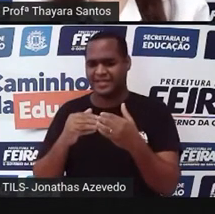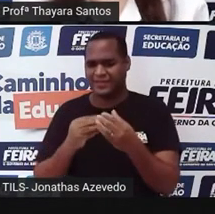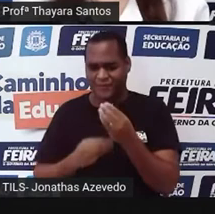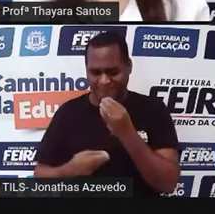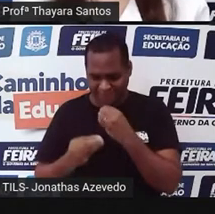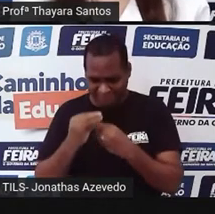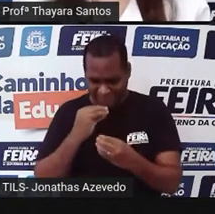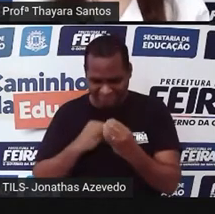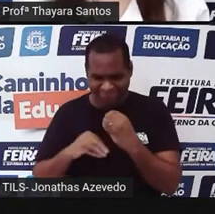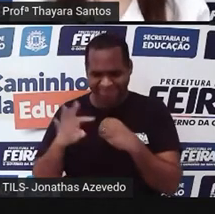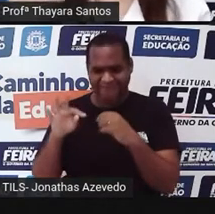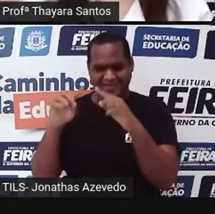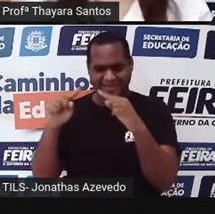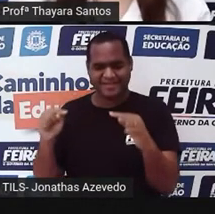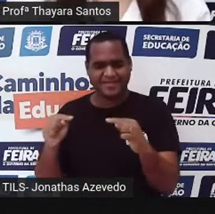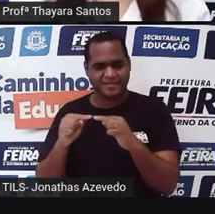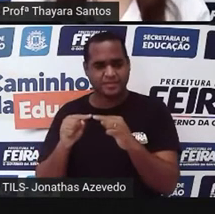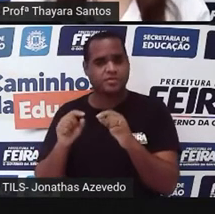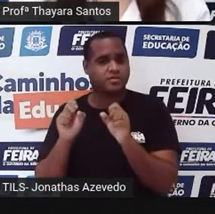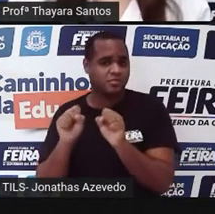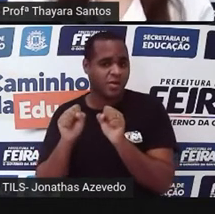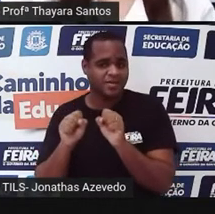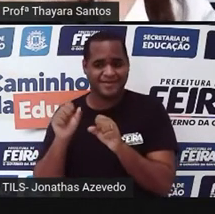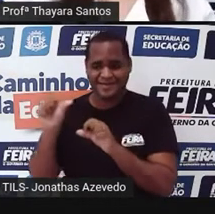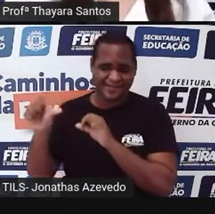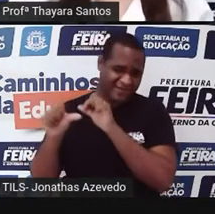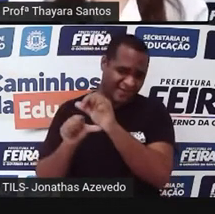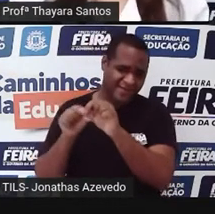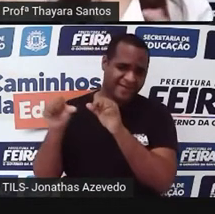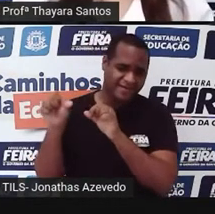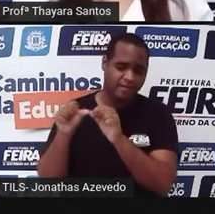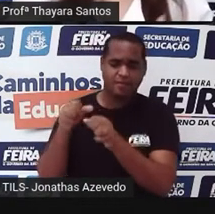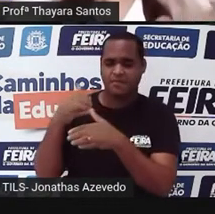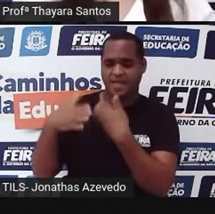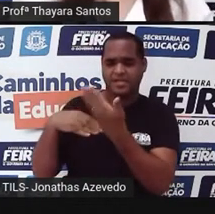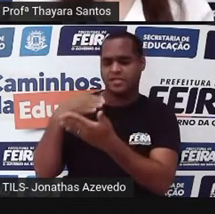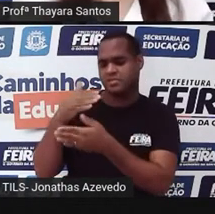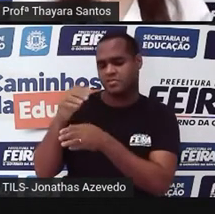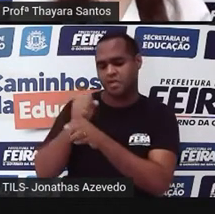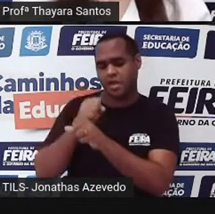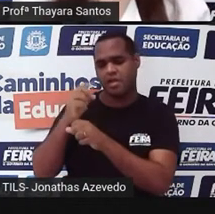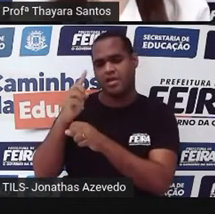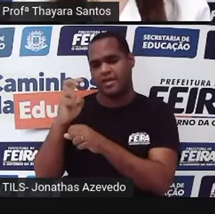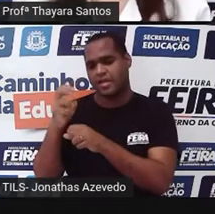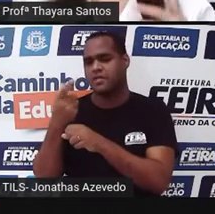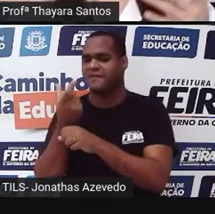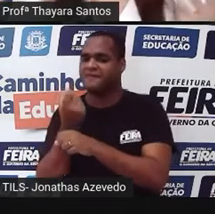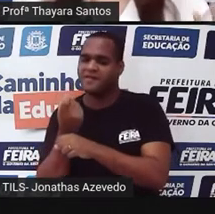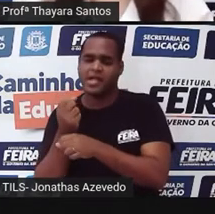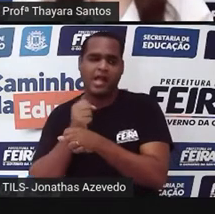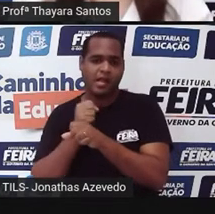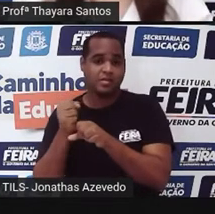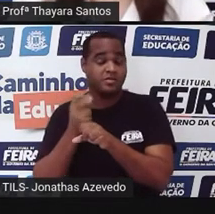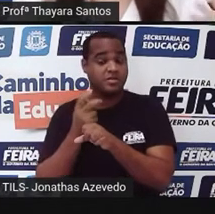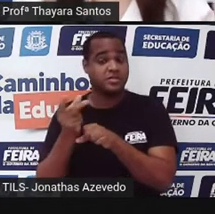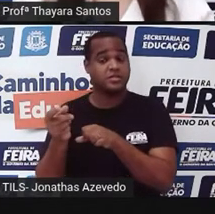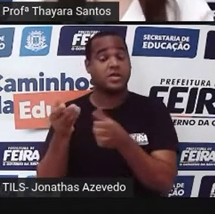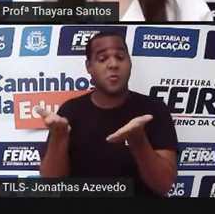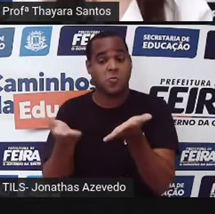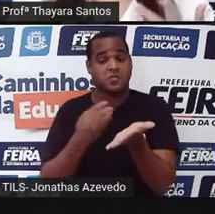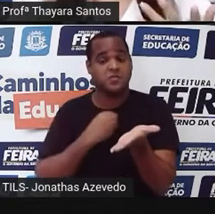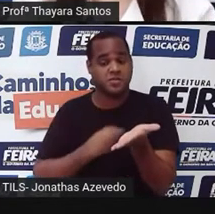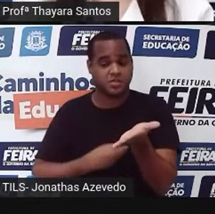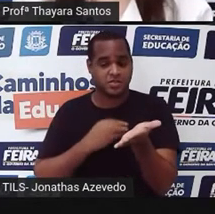alimentos transgênicos e a gente só vai saber o efeito disso nos próximos 10, 15, 20 anos. Então, mas já tem hoje